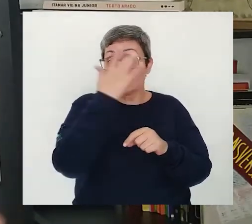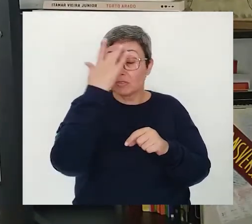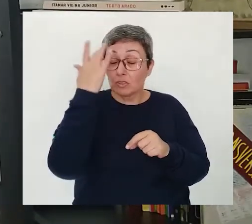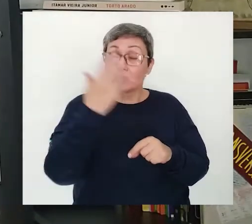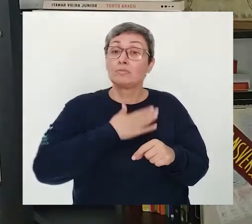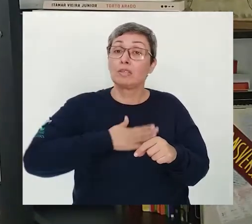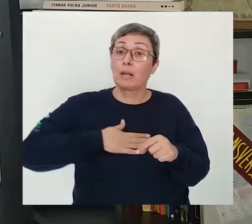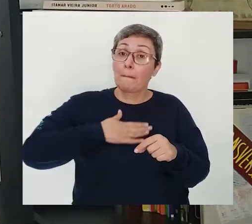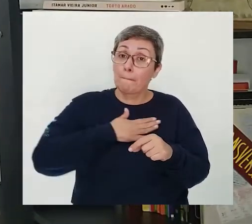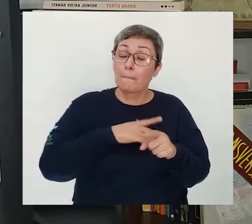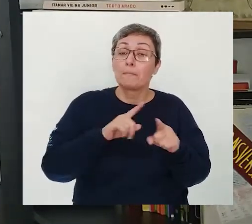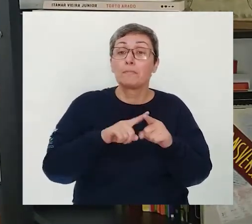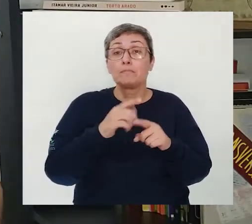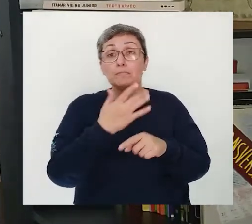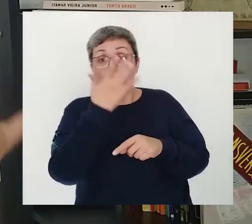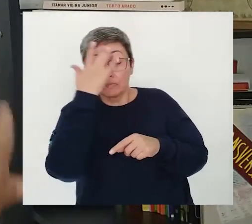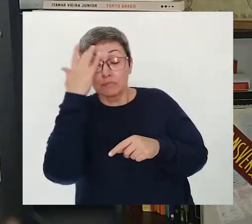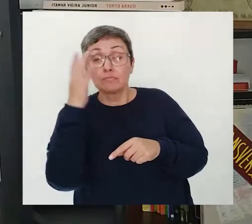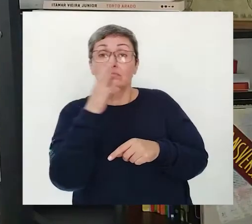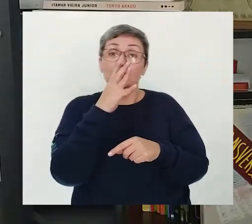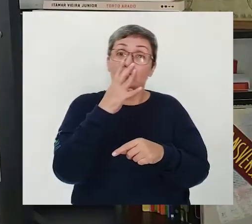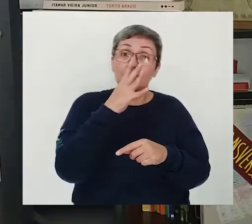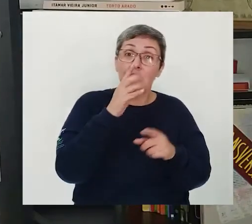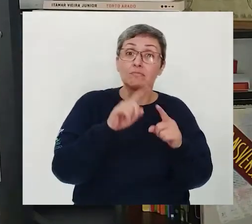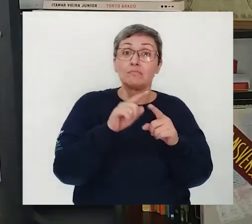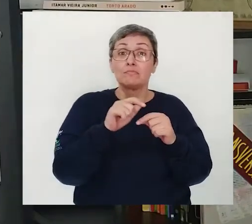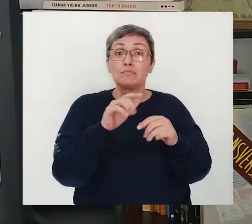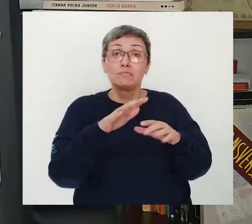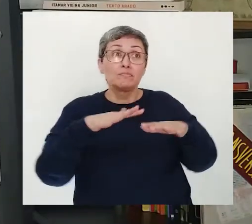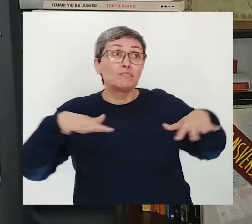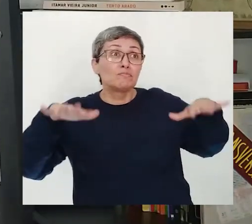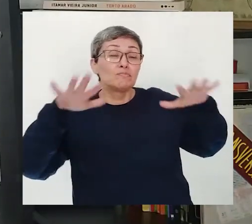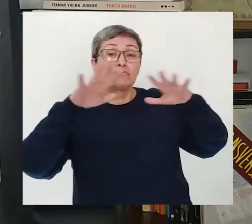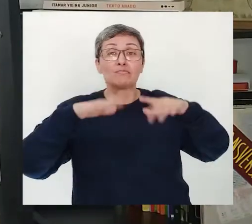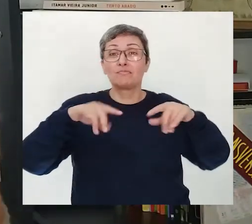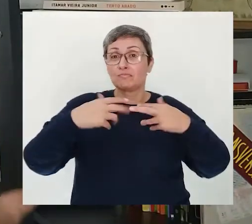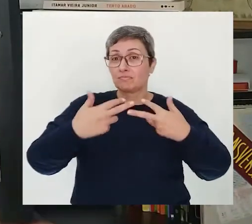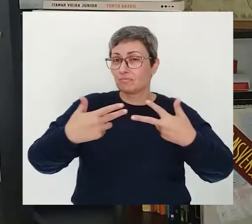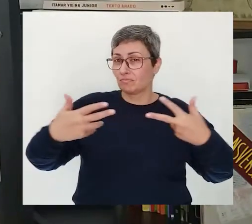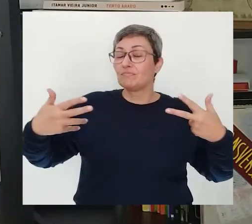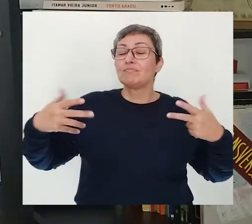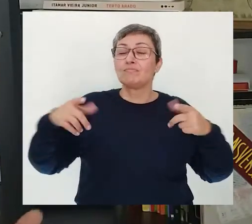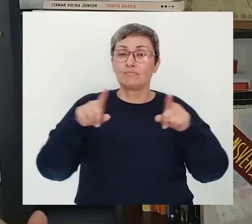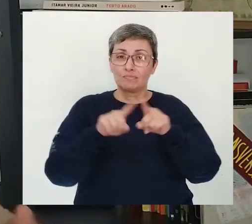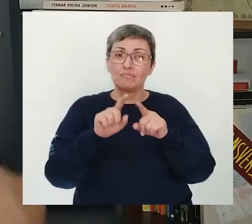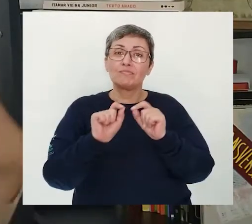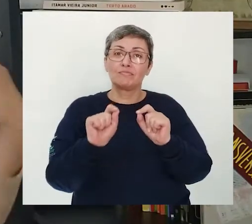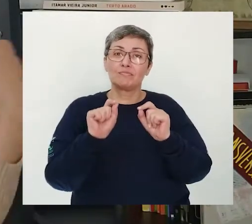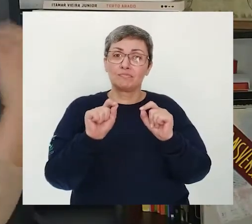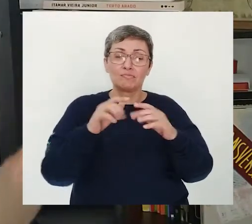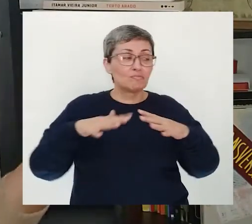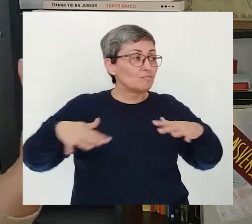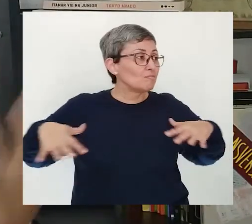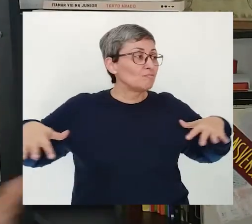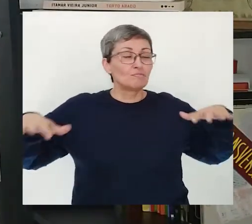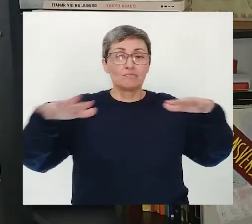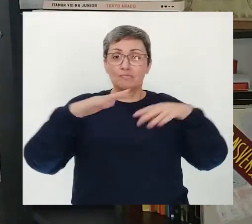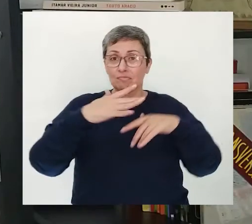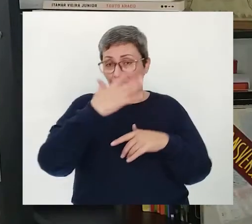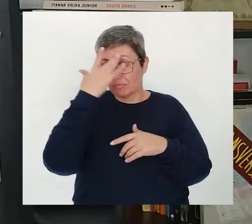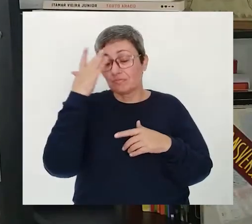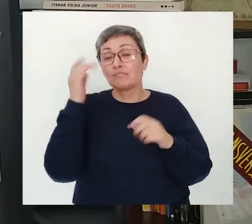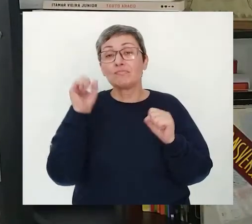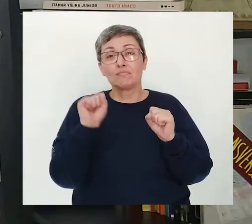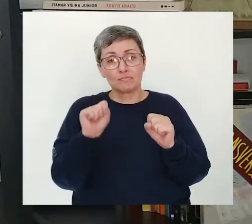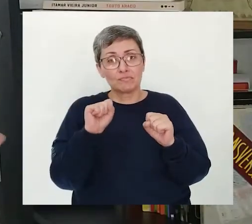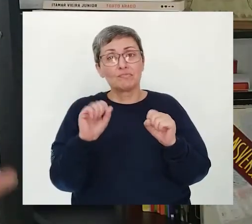pessoas que vocês gostam Pessoas que vocês admiram Paisagens Entre outras coisas Que aí estão ao redor De vocês